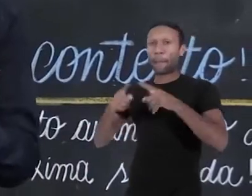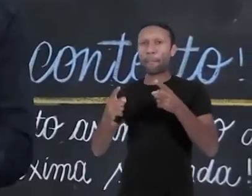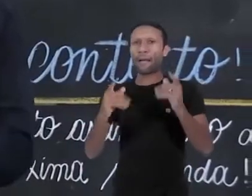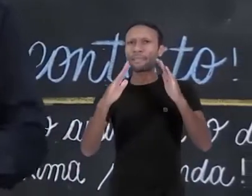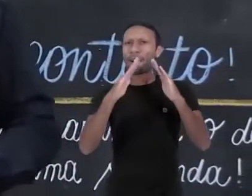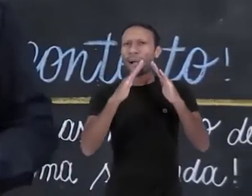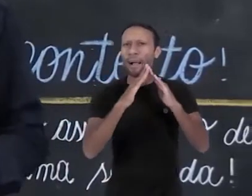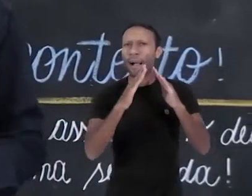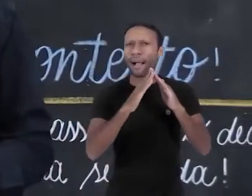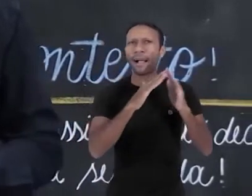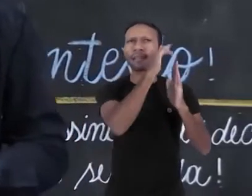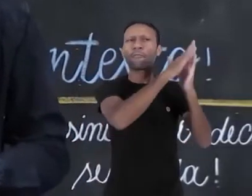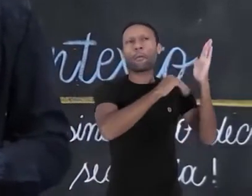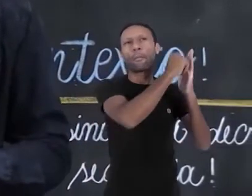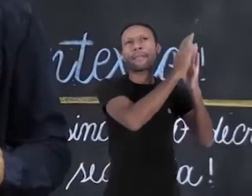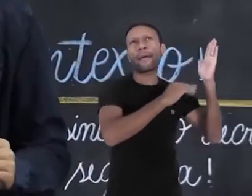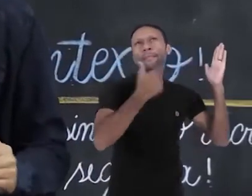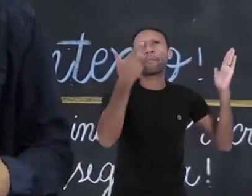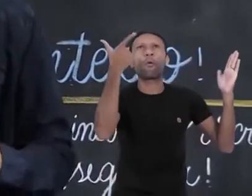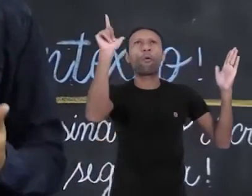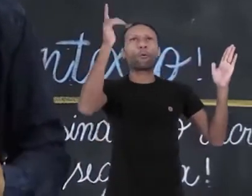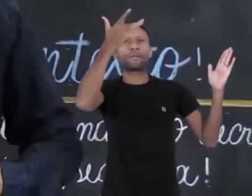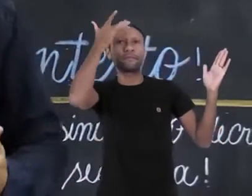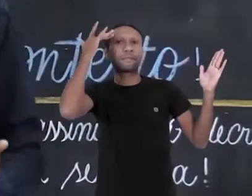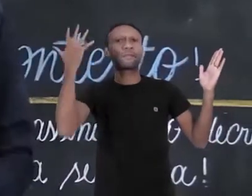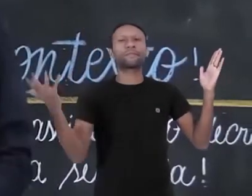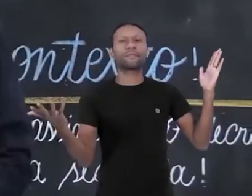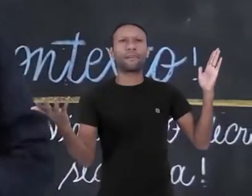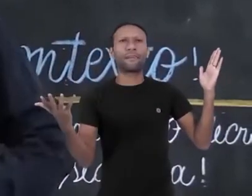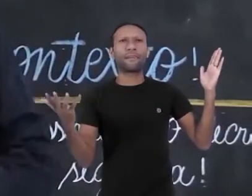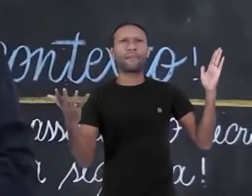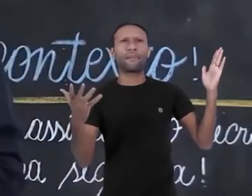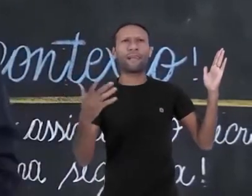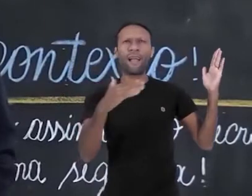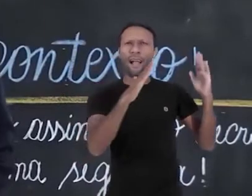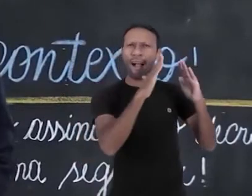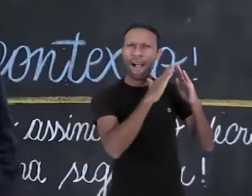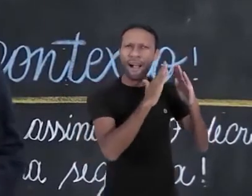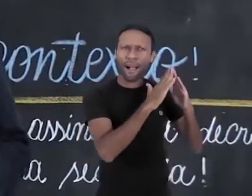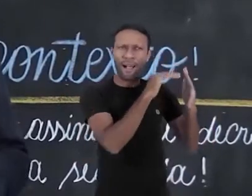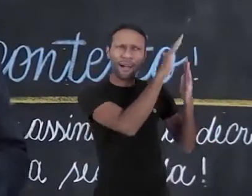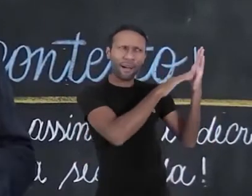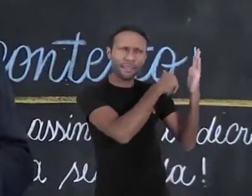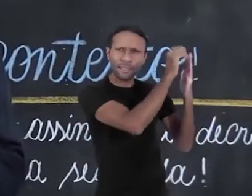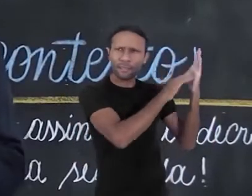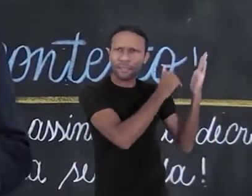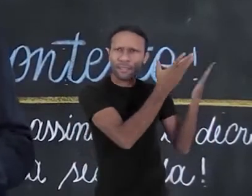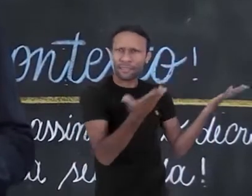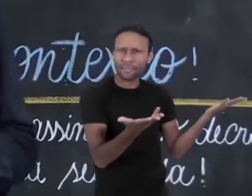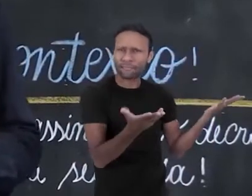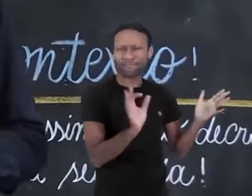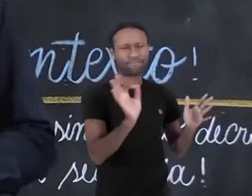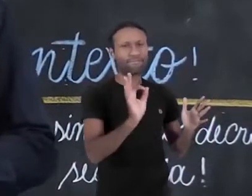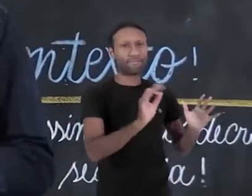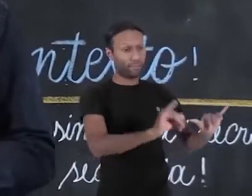foi pintada por um artista. A casa não exerceu a ação de ser pintada. Ela sofreu a ação. Mas nem por isso ela